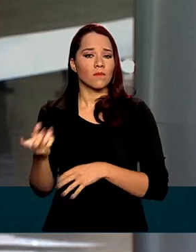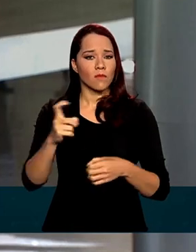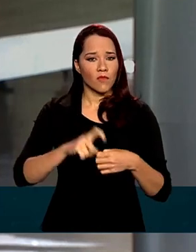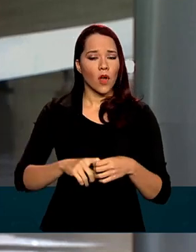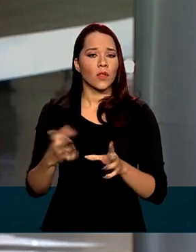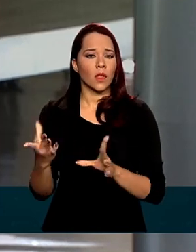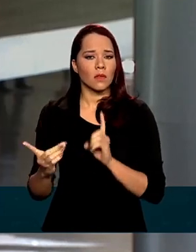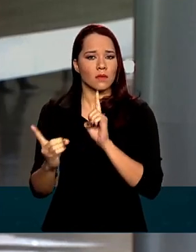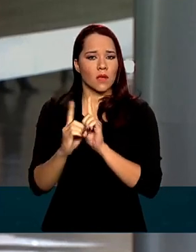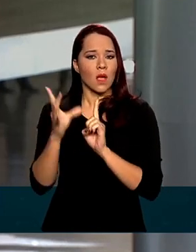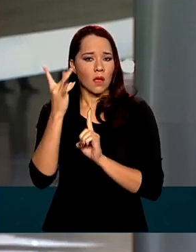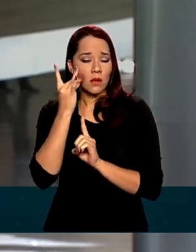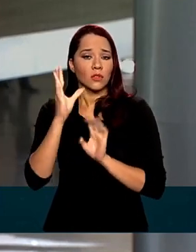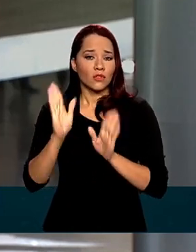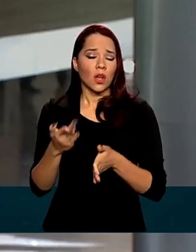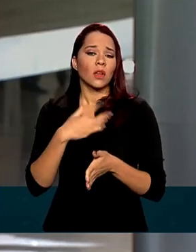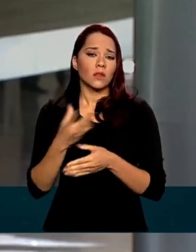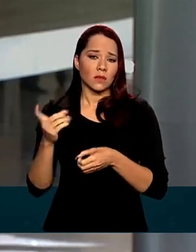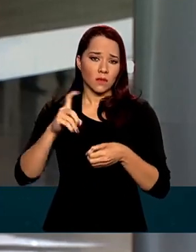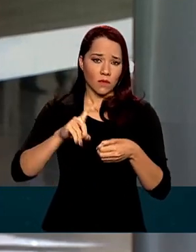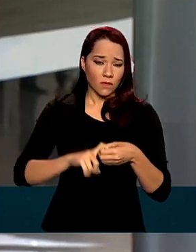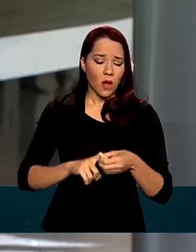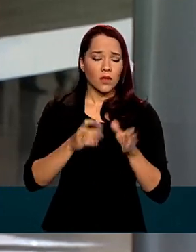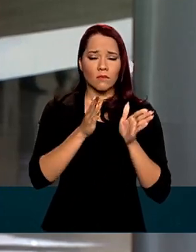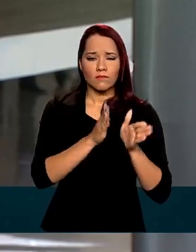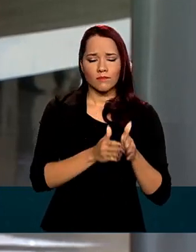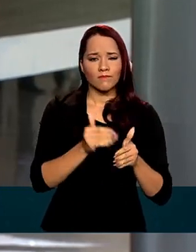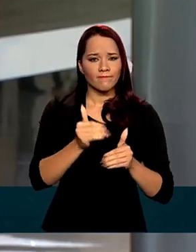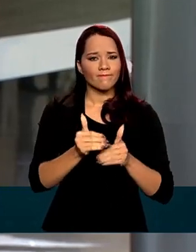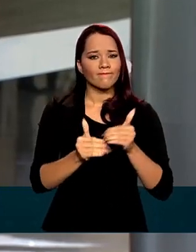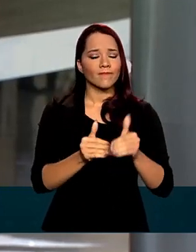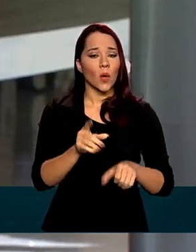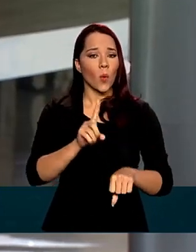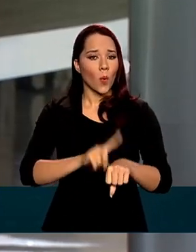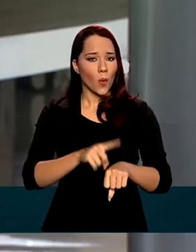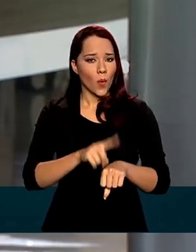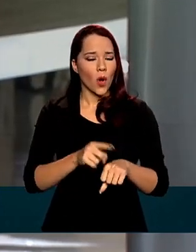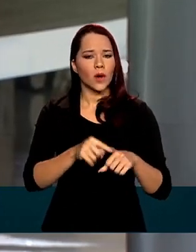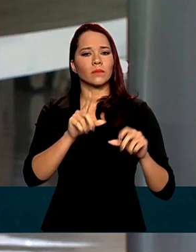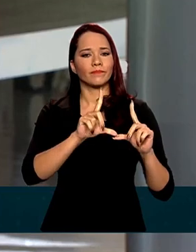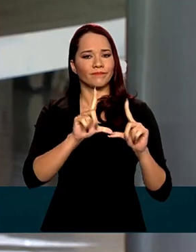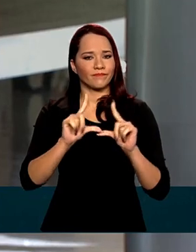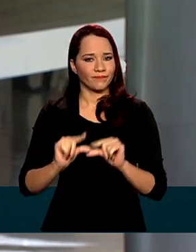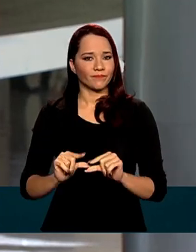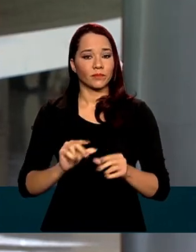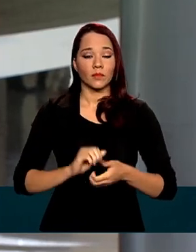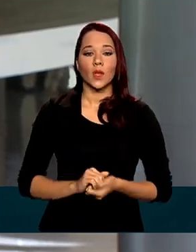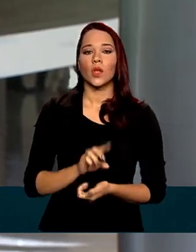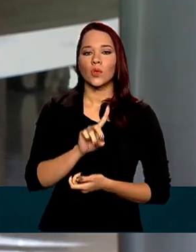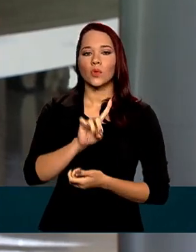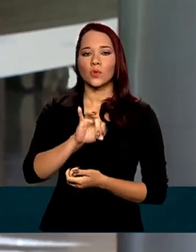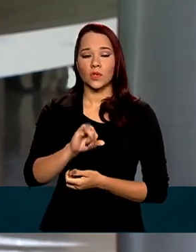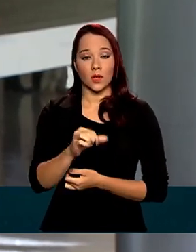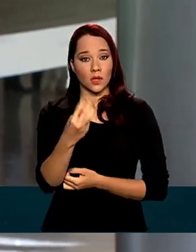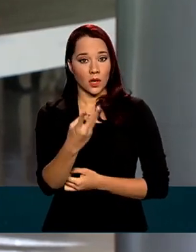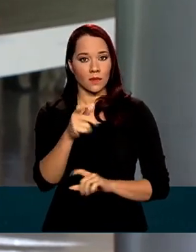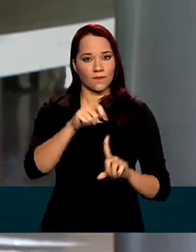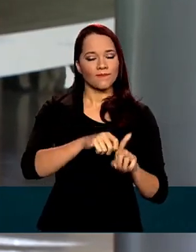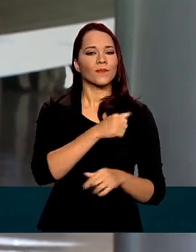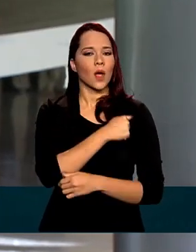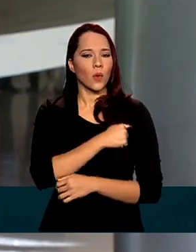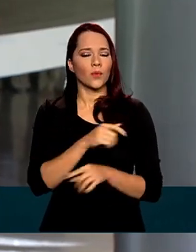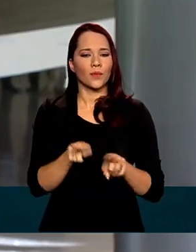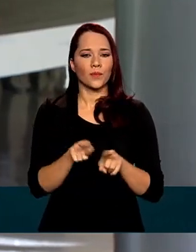atendimento nas agências, já que esse retorno será gradual e com o horário reduzido. No dia 3 de agosto também